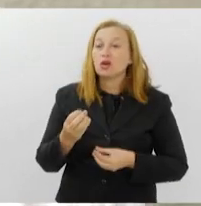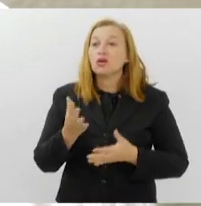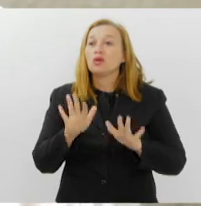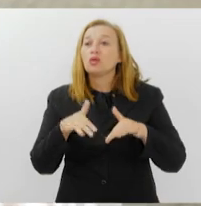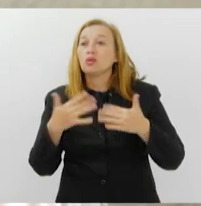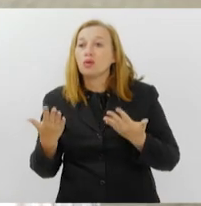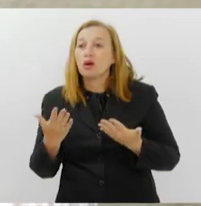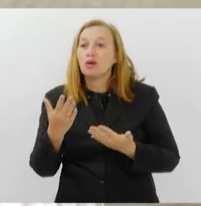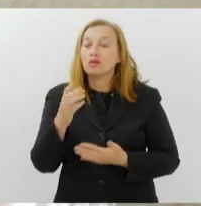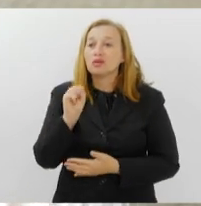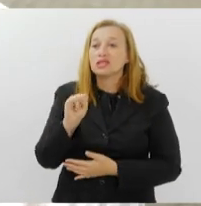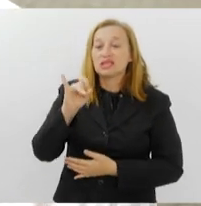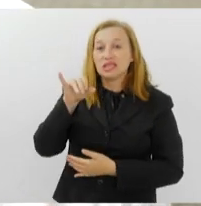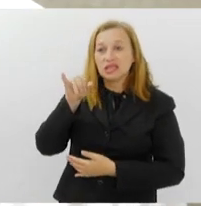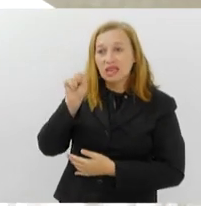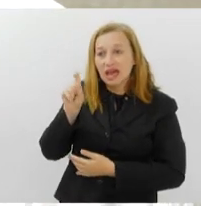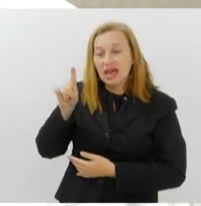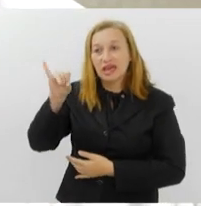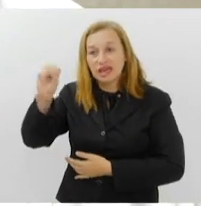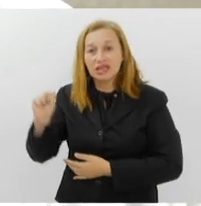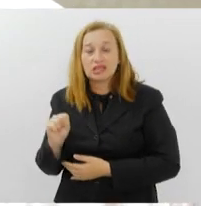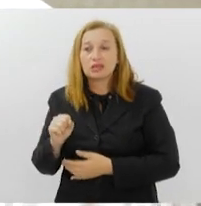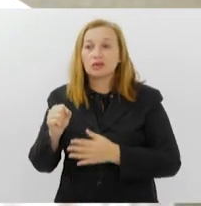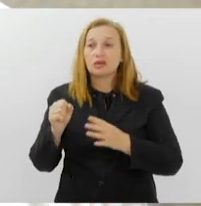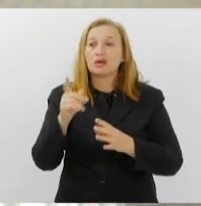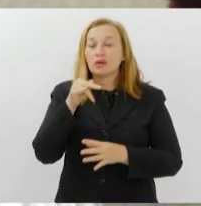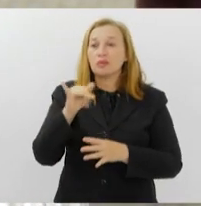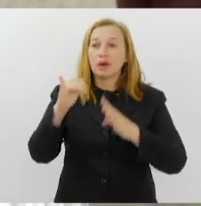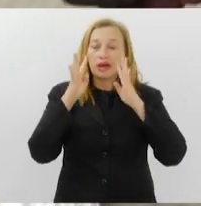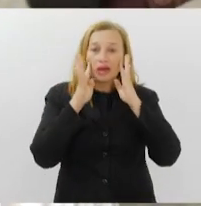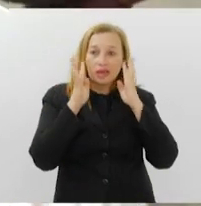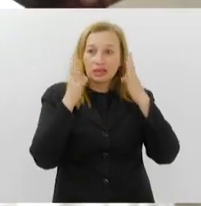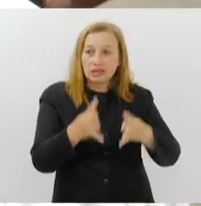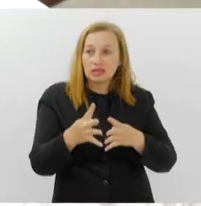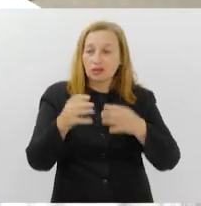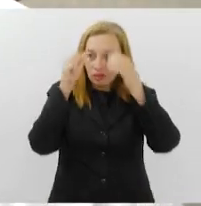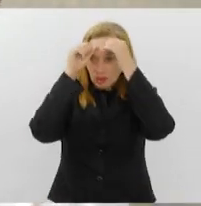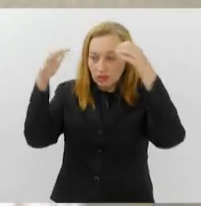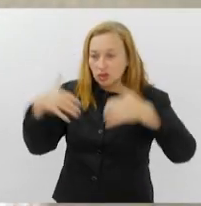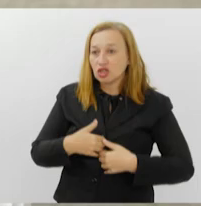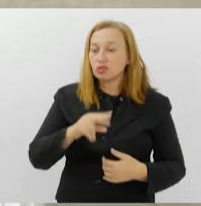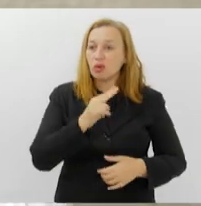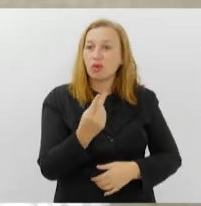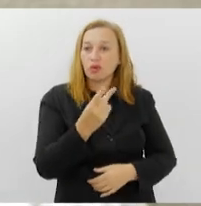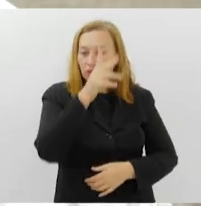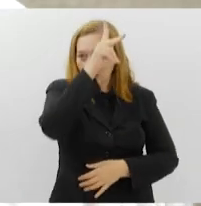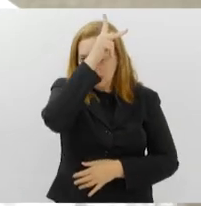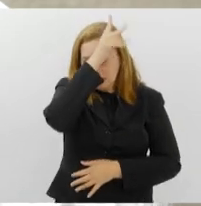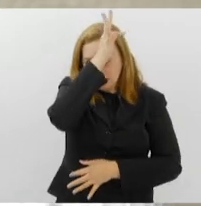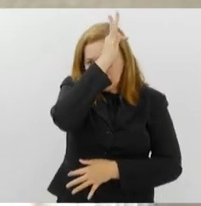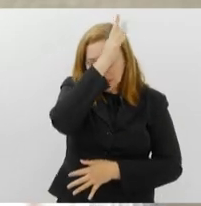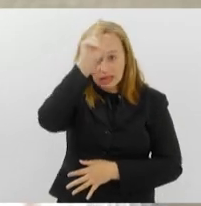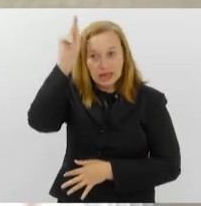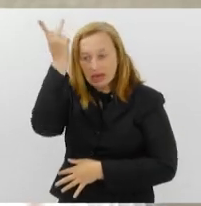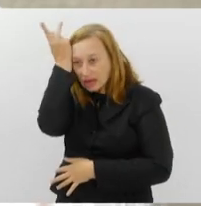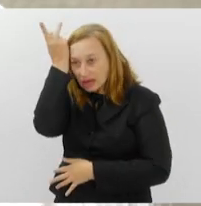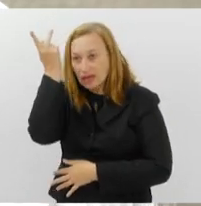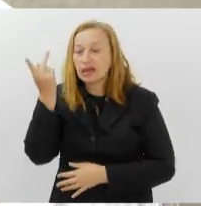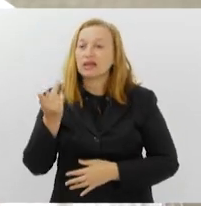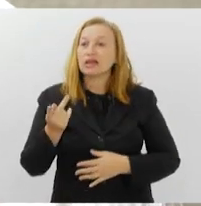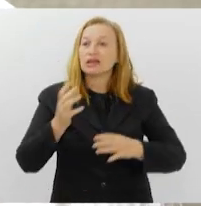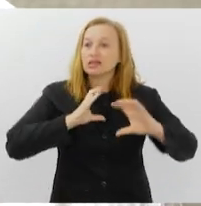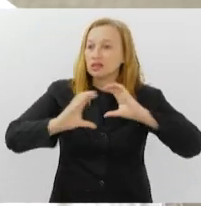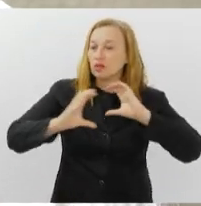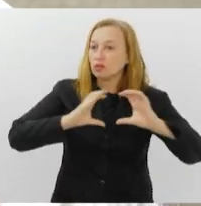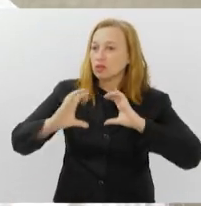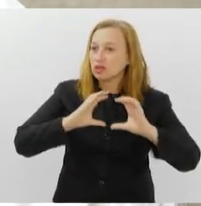os sinais que os pais devem ter a atenção se tratando do autismo e também do TDAH? A criança se comunica bastante quando a gente